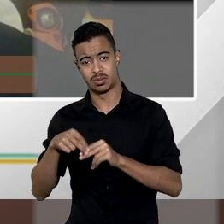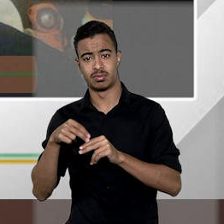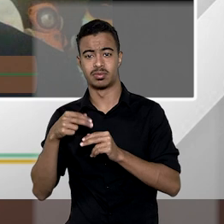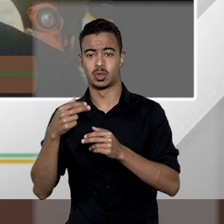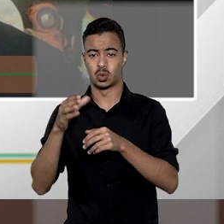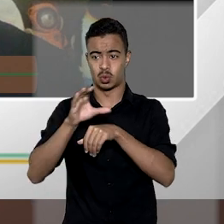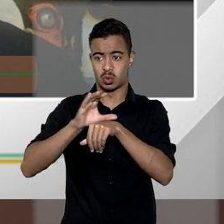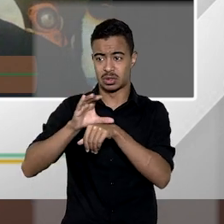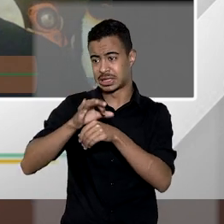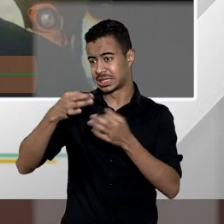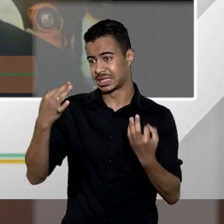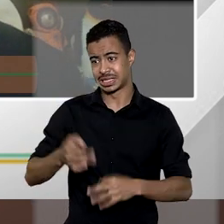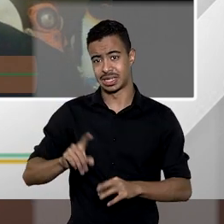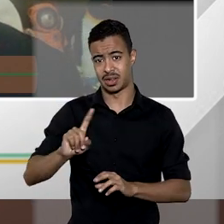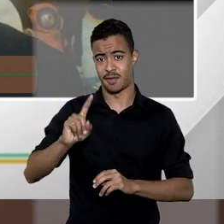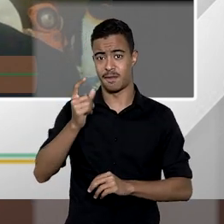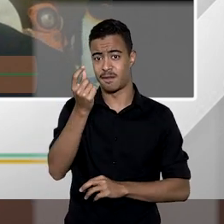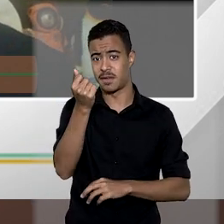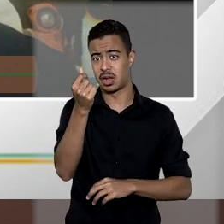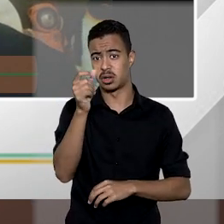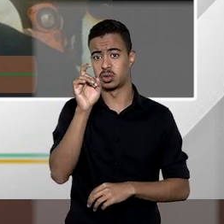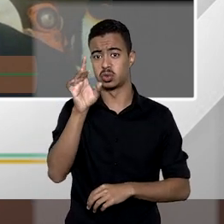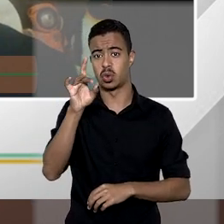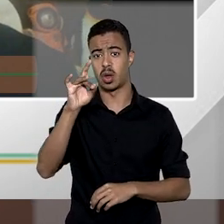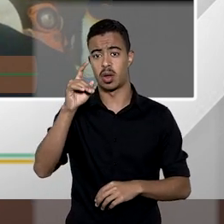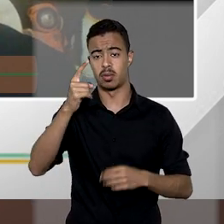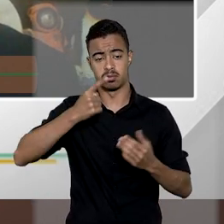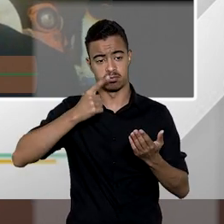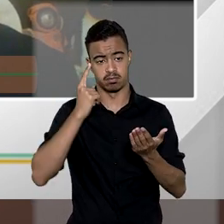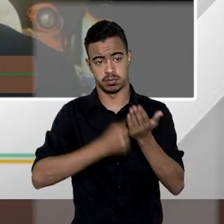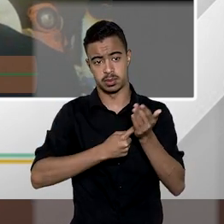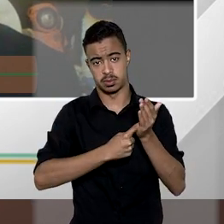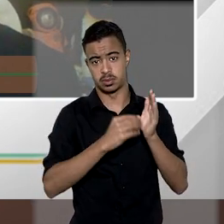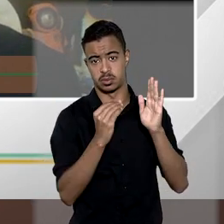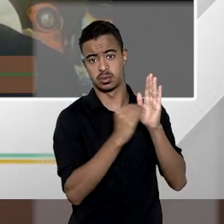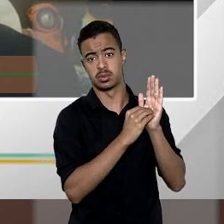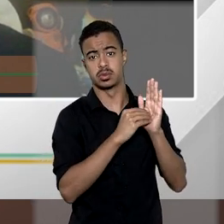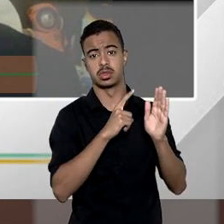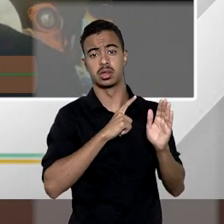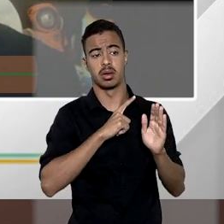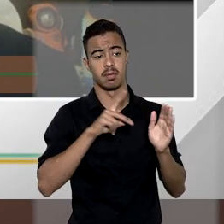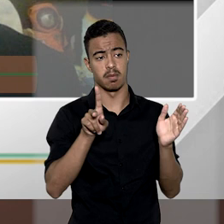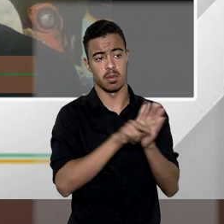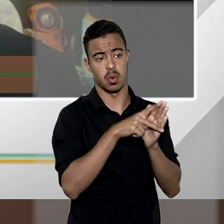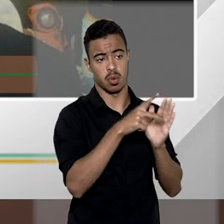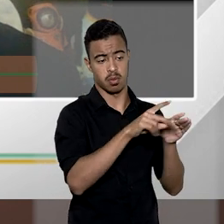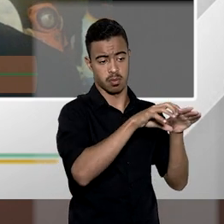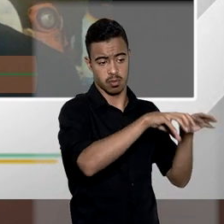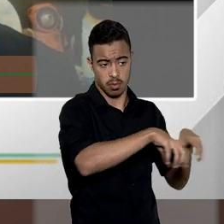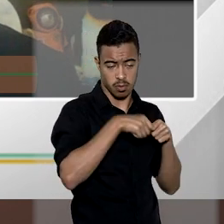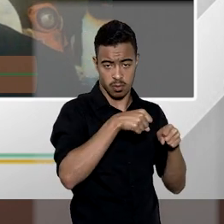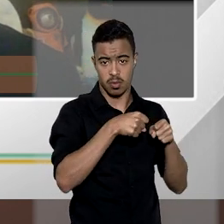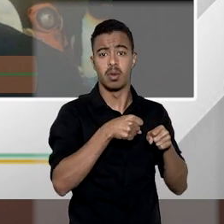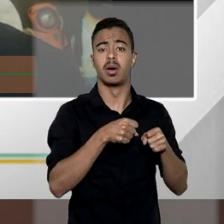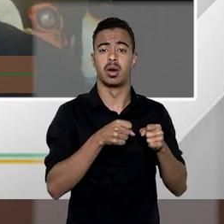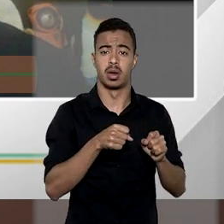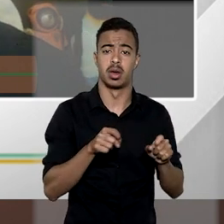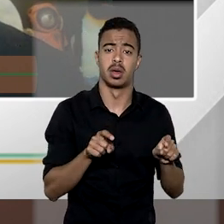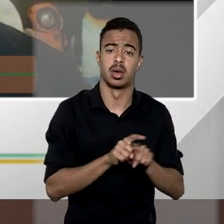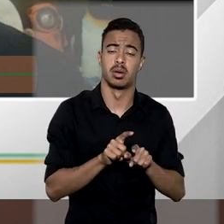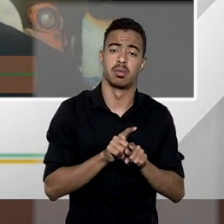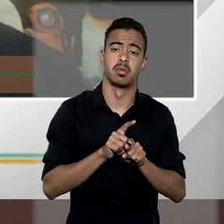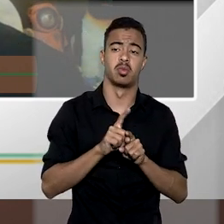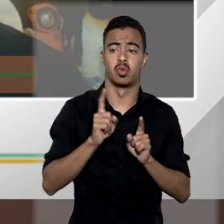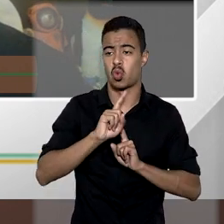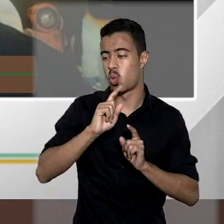depósito simbólico de um valor que só é fixado para emitir alguém na posse do bem desnatura